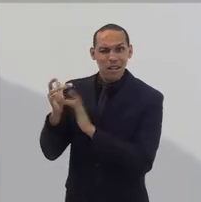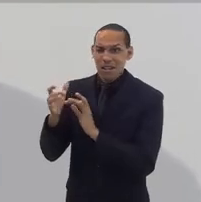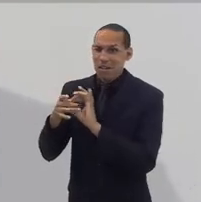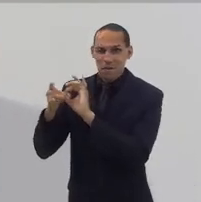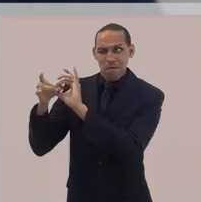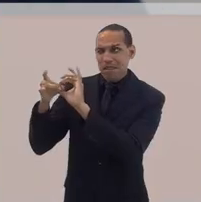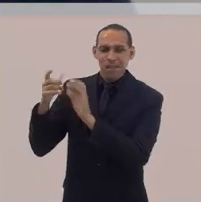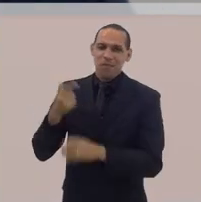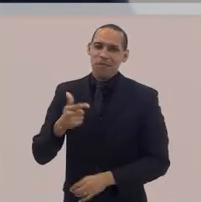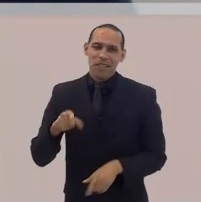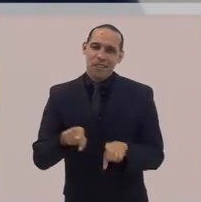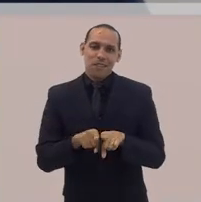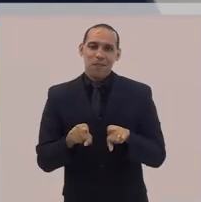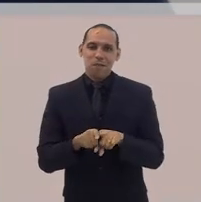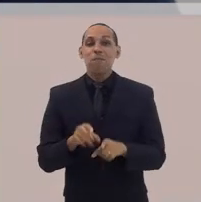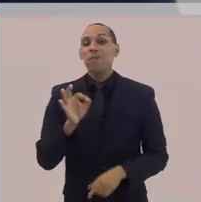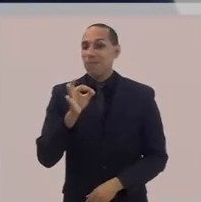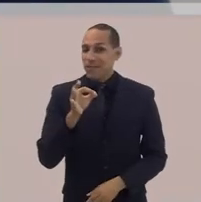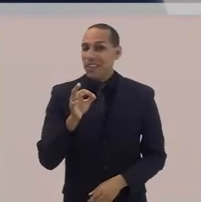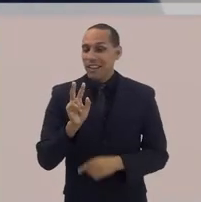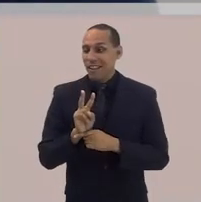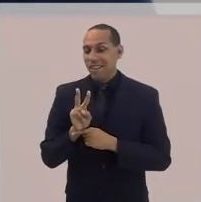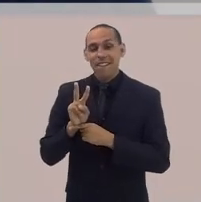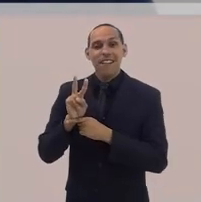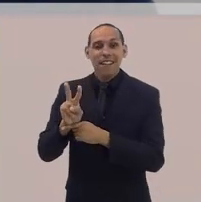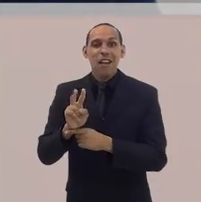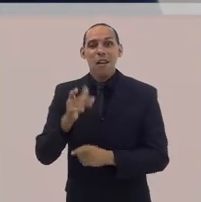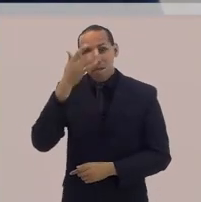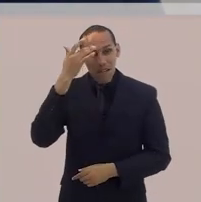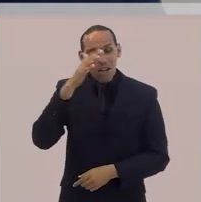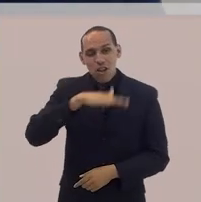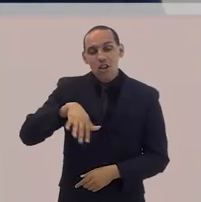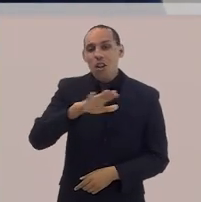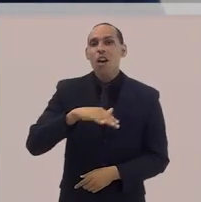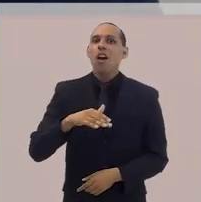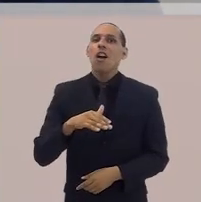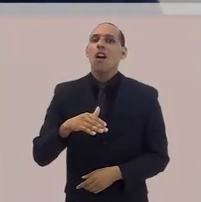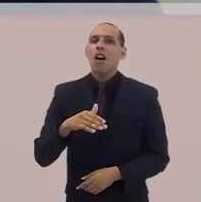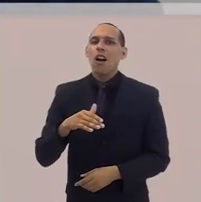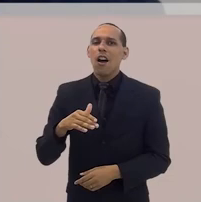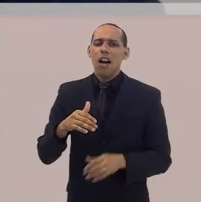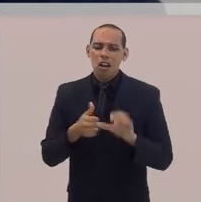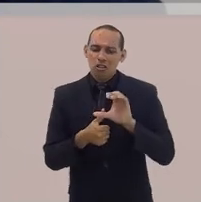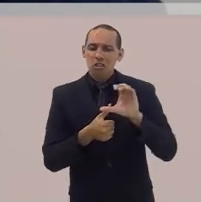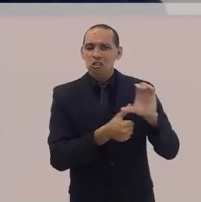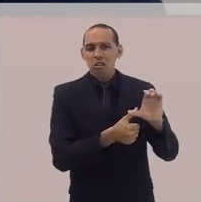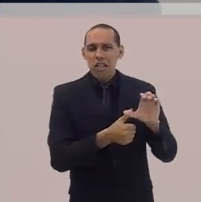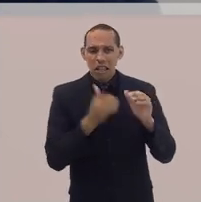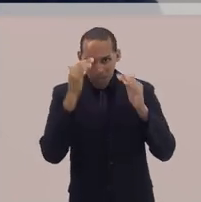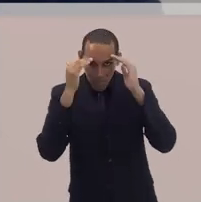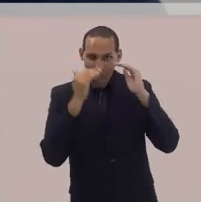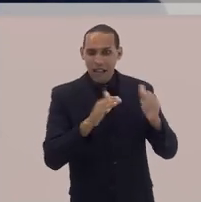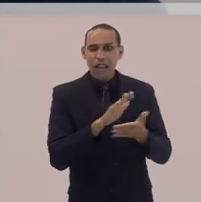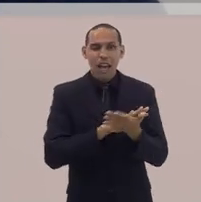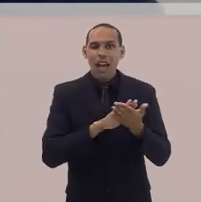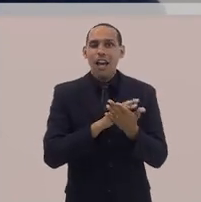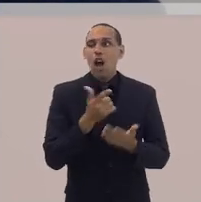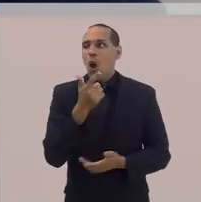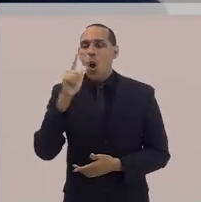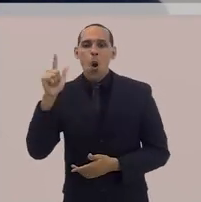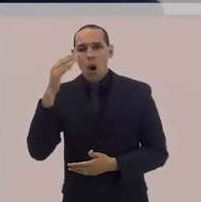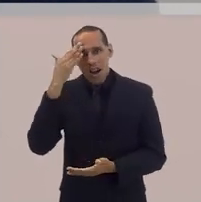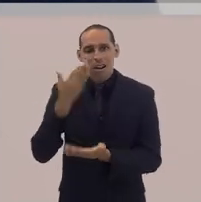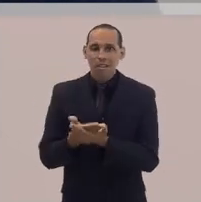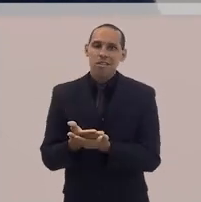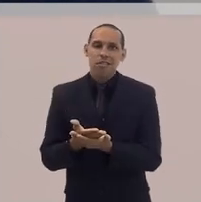Jesus. É até defender quem não segue os princípios cristãos, né? que tem liberdade de seguir outra criança, seja